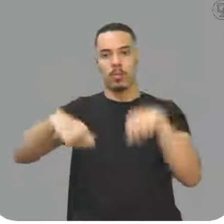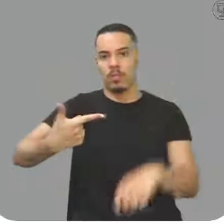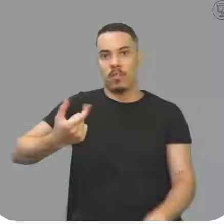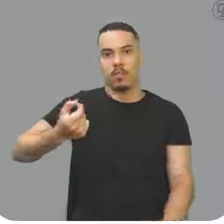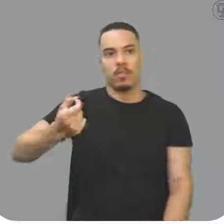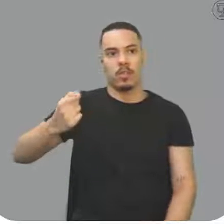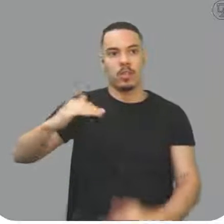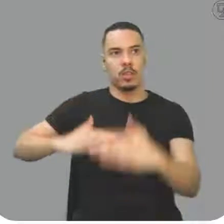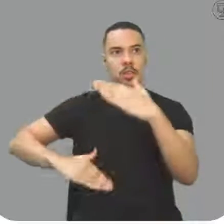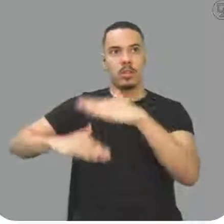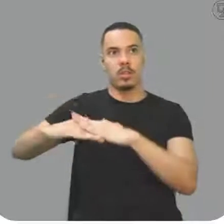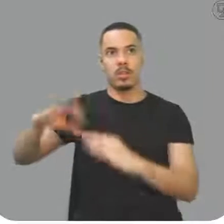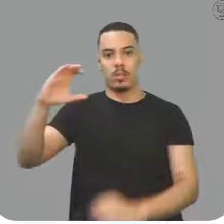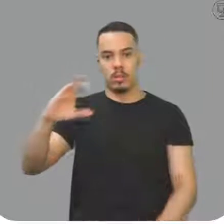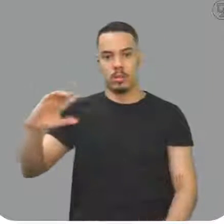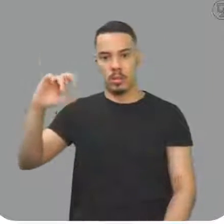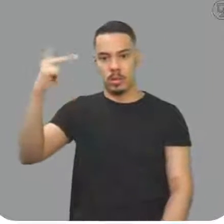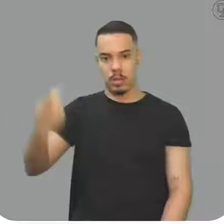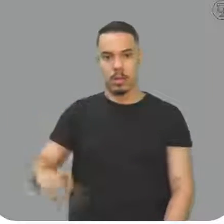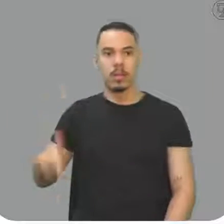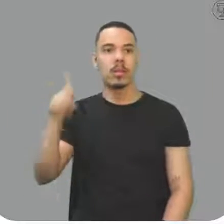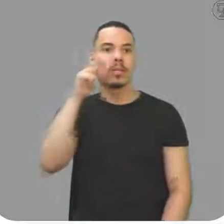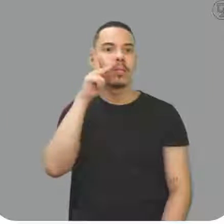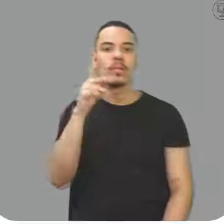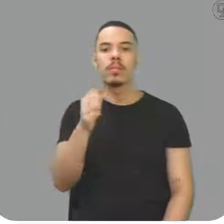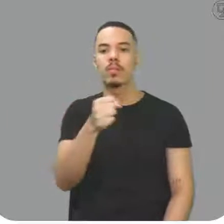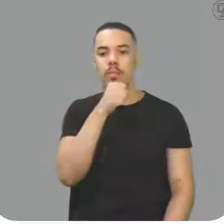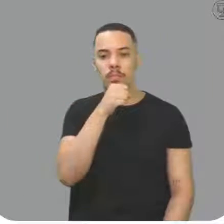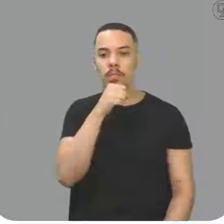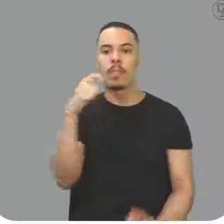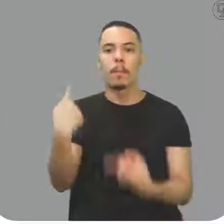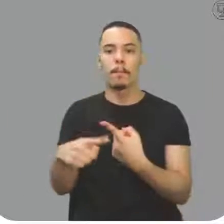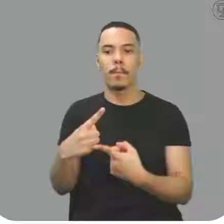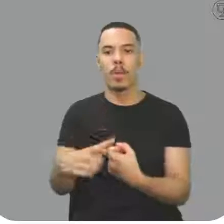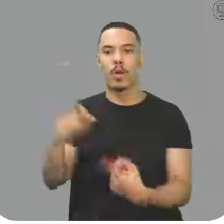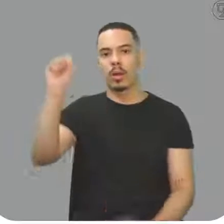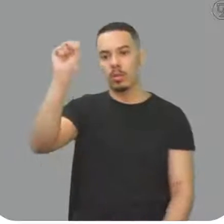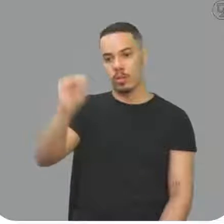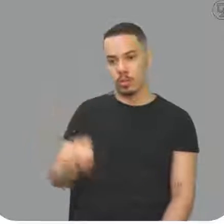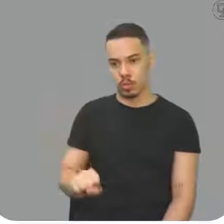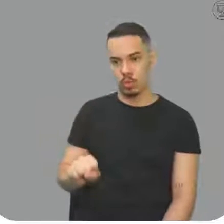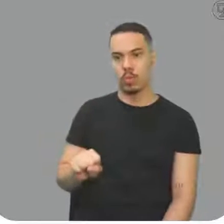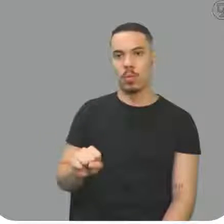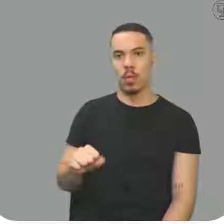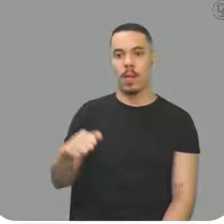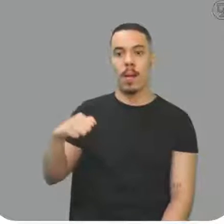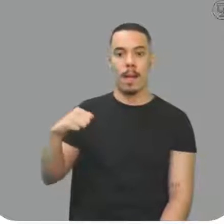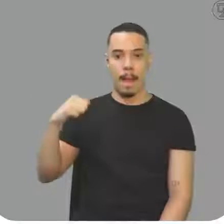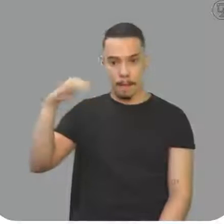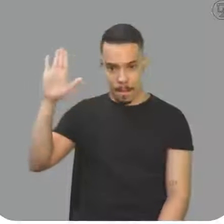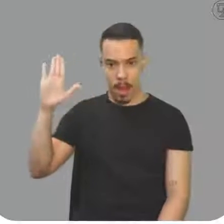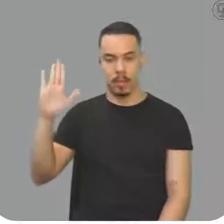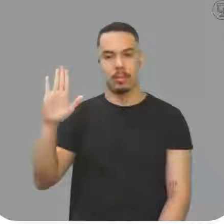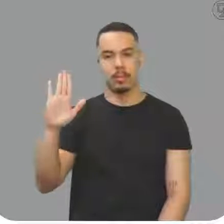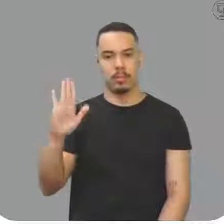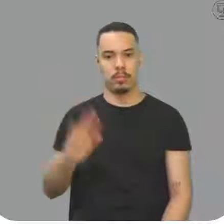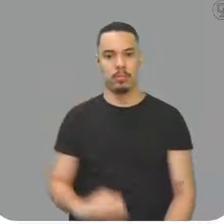20 graus Celsius? Caraca, aqui em Porto Velho, porque aí no sudeste, no sul, baixa mais, né? Ok?